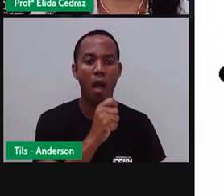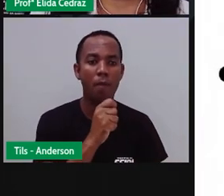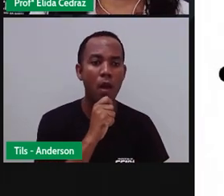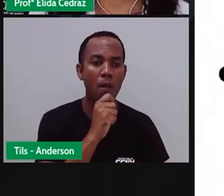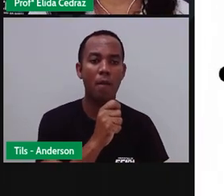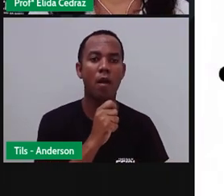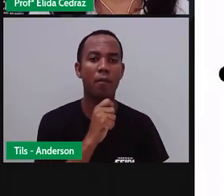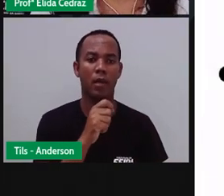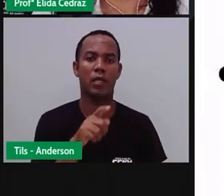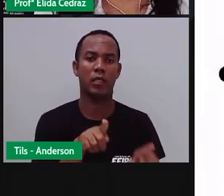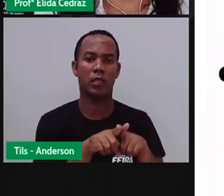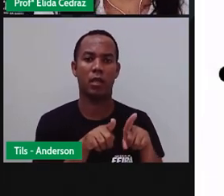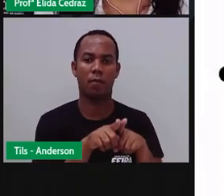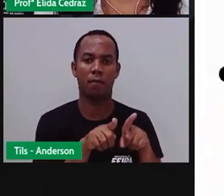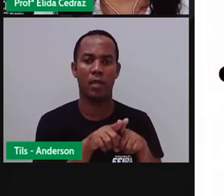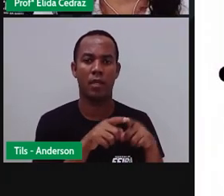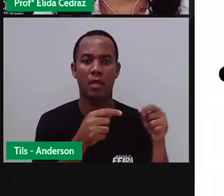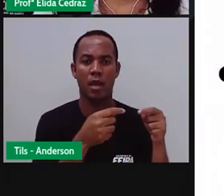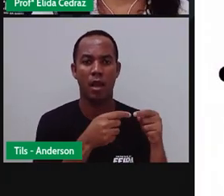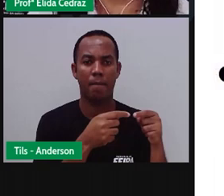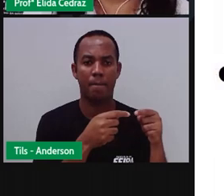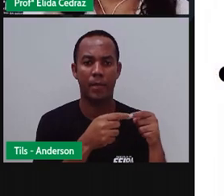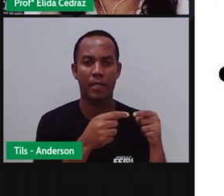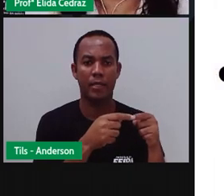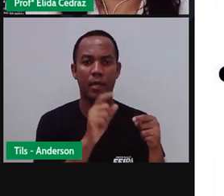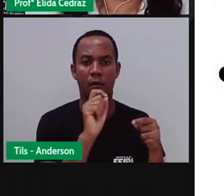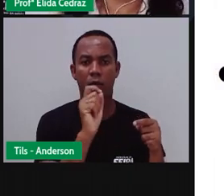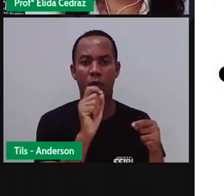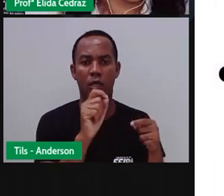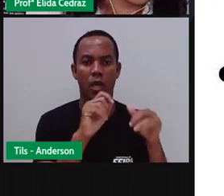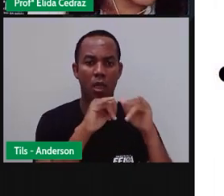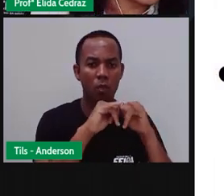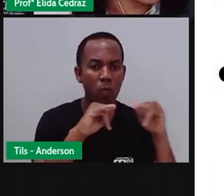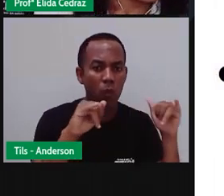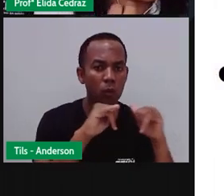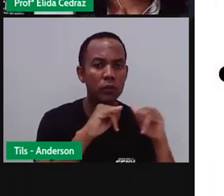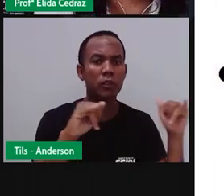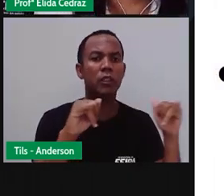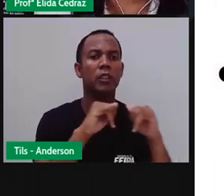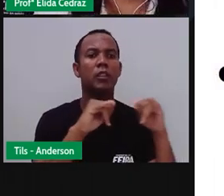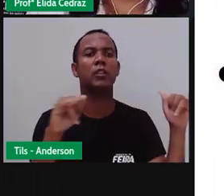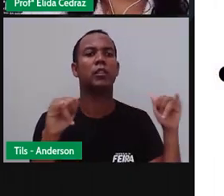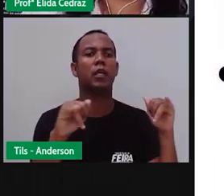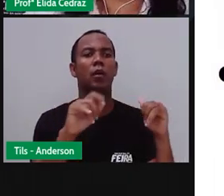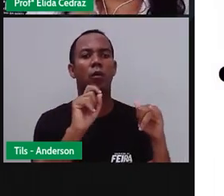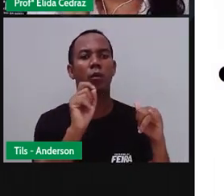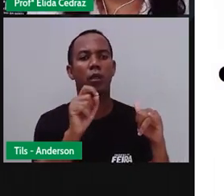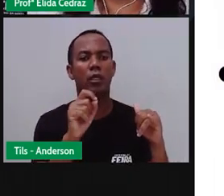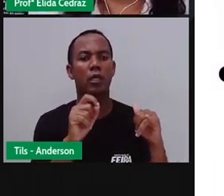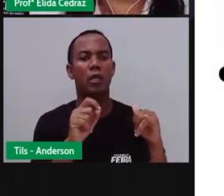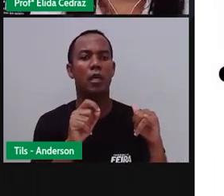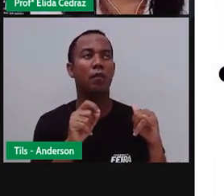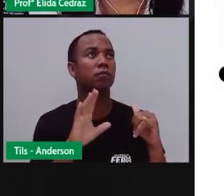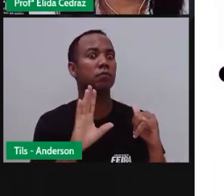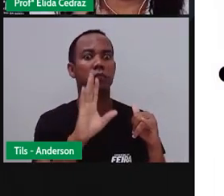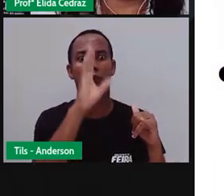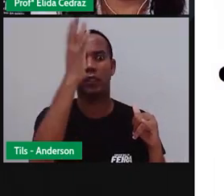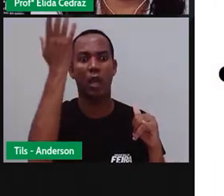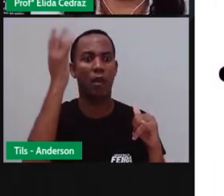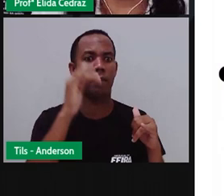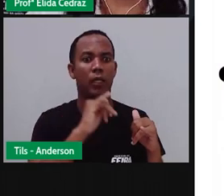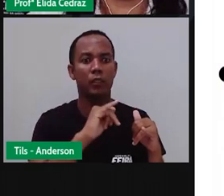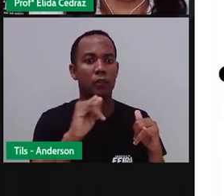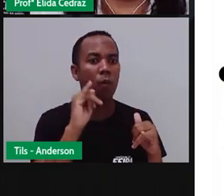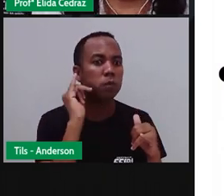eles são noticiosos. Eles estão divulgando uma notícia ou uma